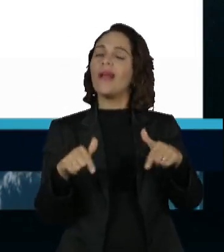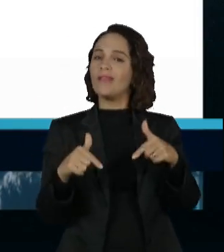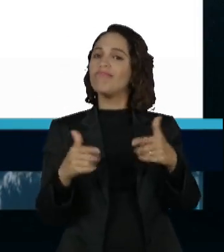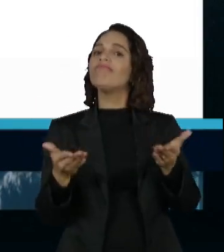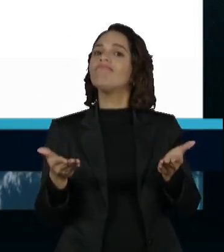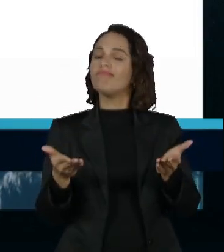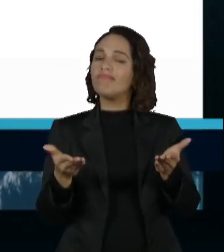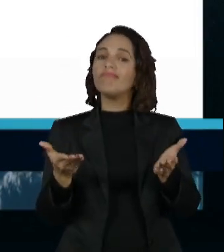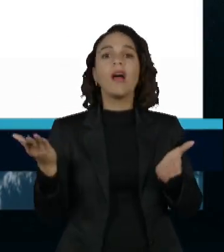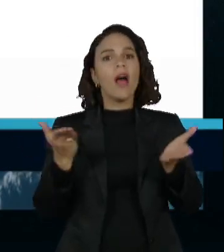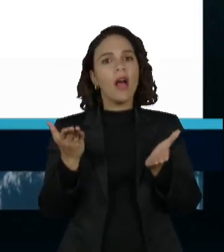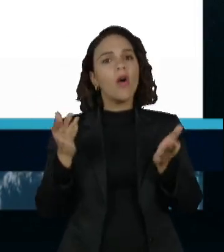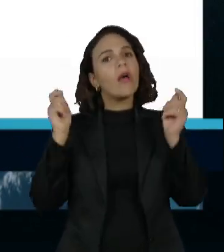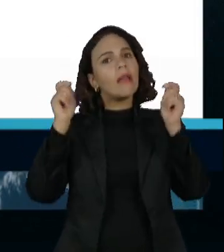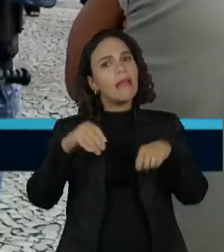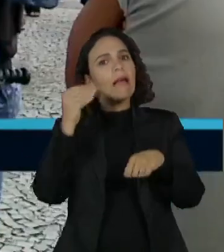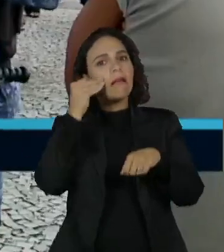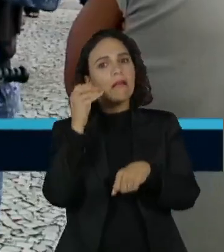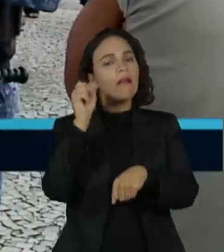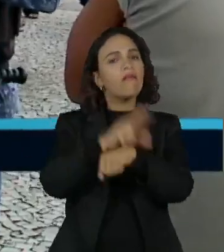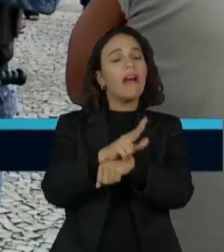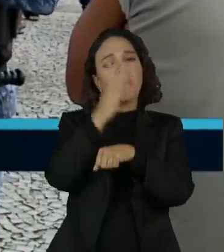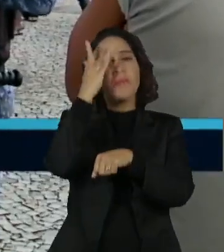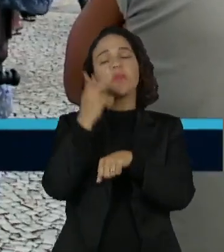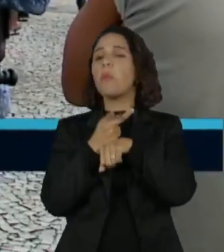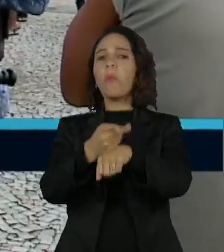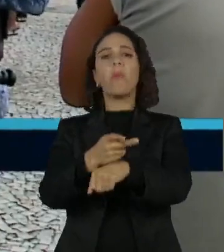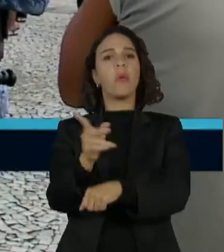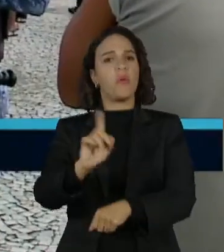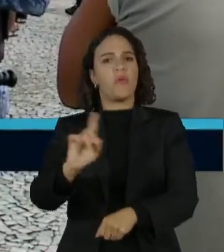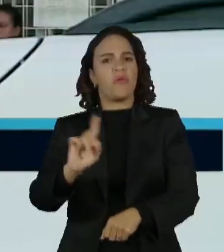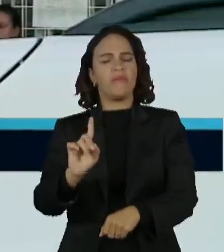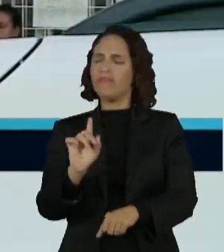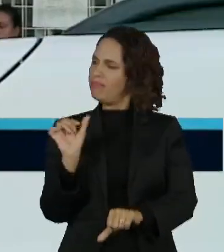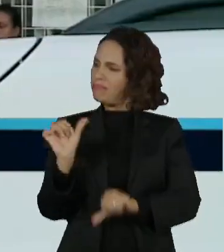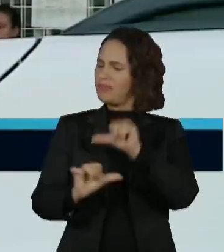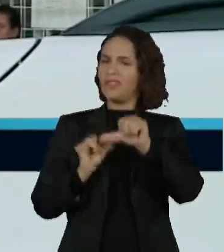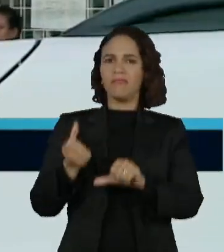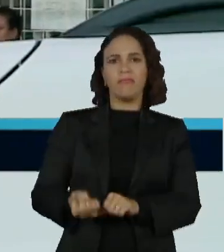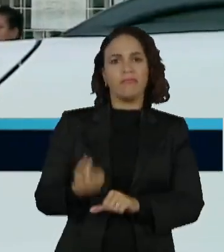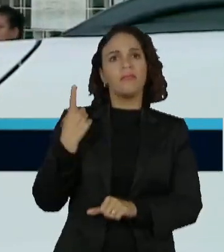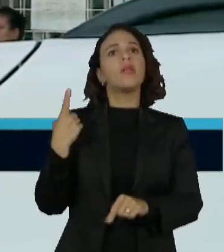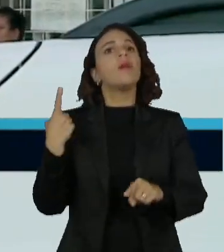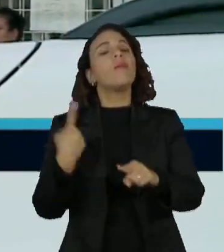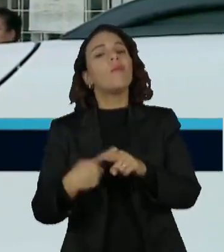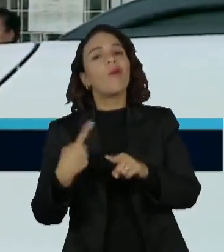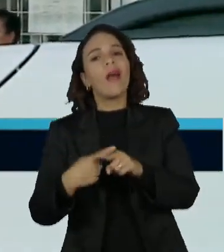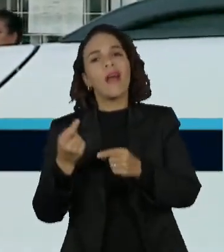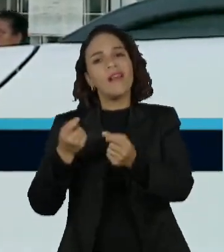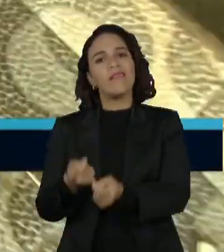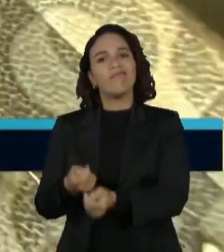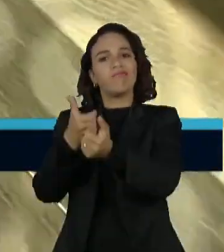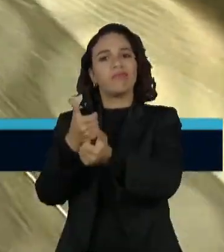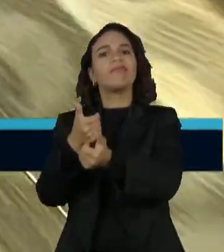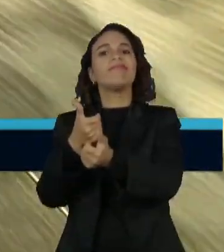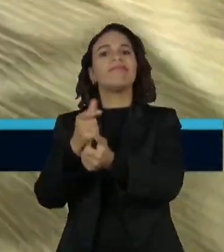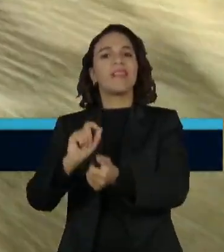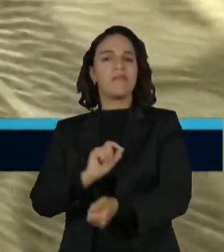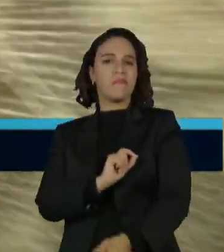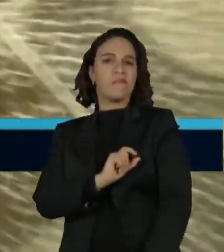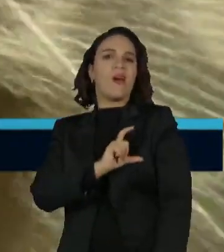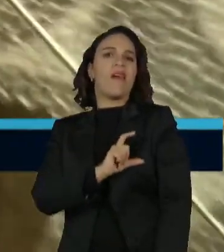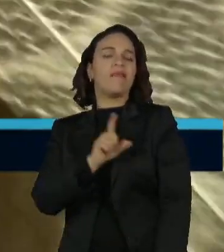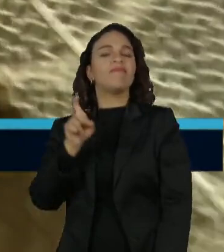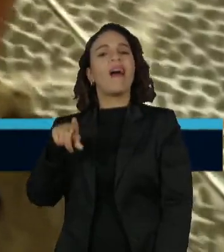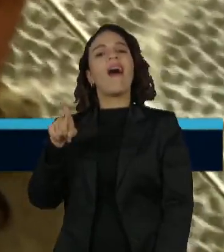com condições melhores de encontrar uma vaga. A mudança na tendência coincide com o aumento no valor do Bolsa Família, então chamado de